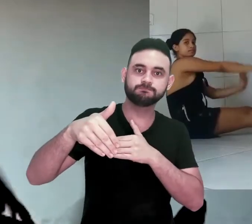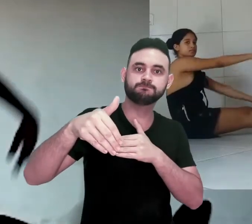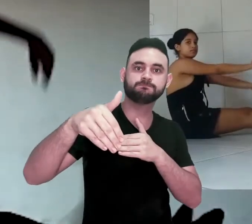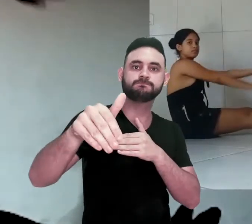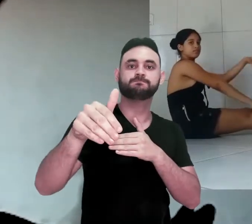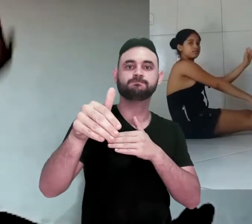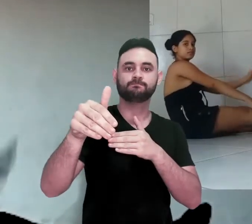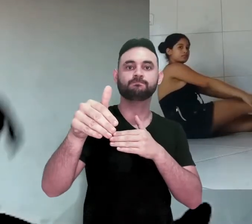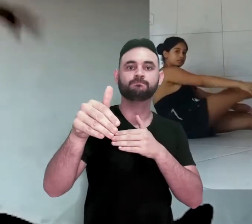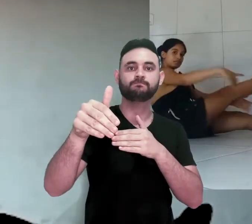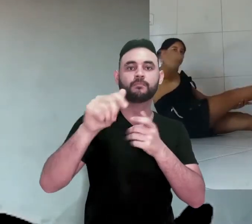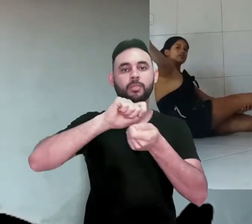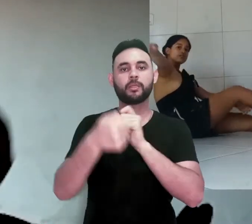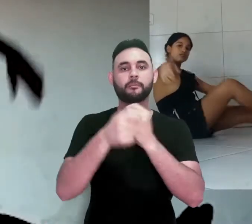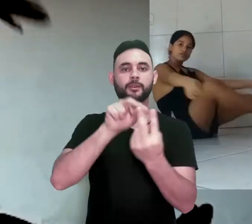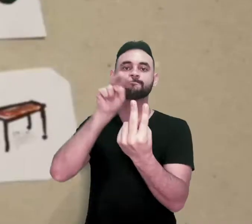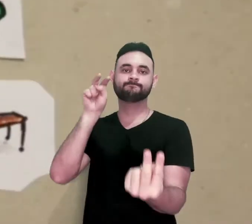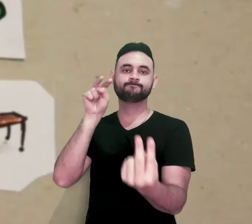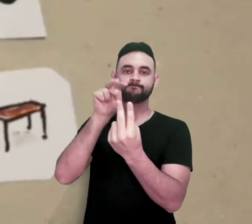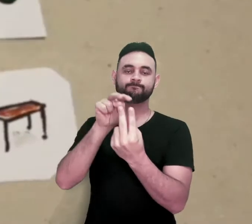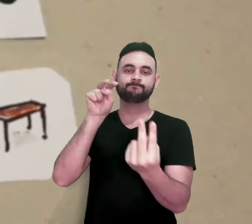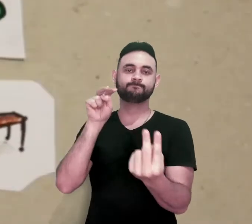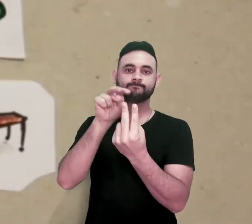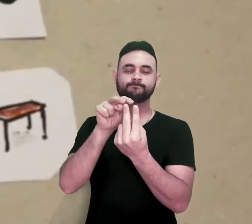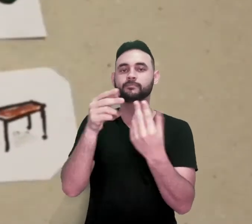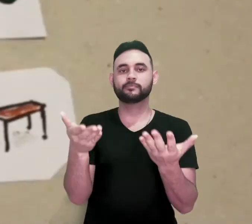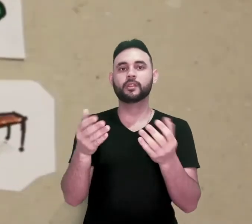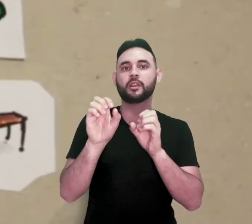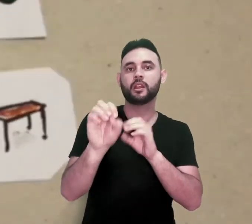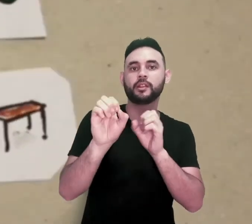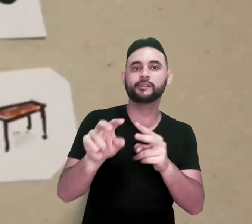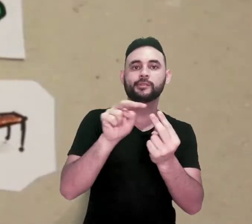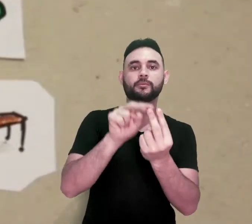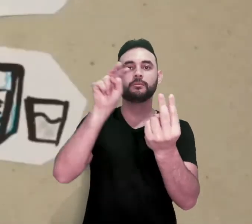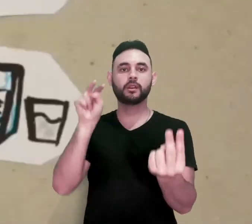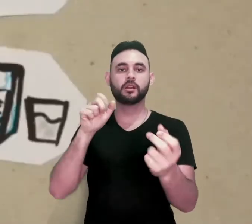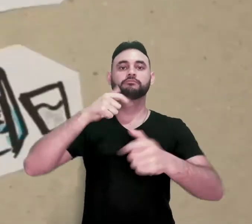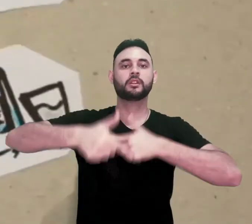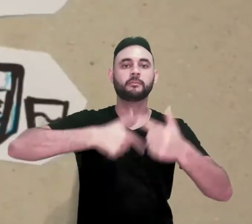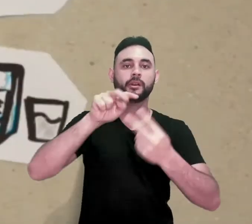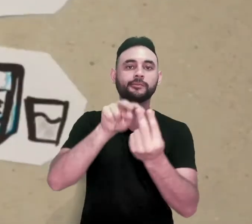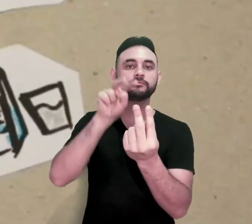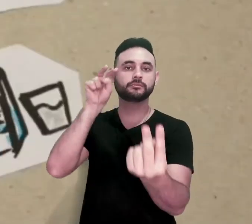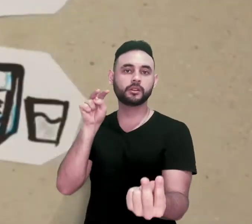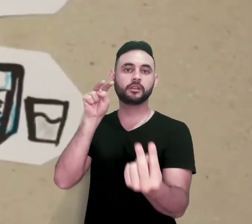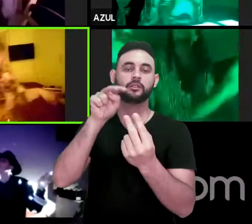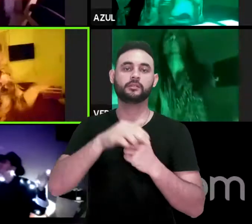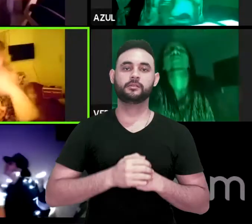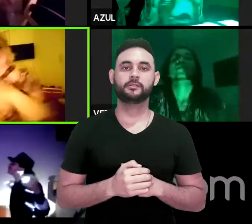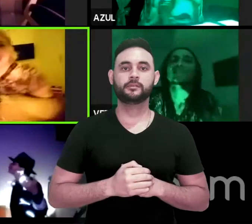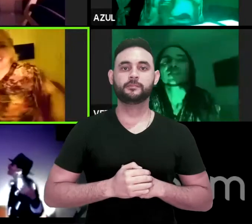dentro da atuação remota, dentro da atuação de ensino à distância, dentro de uma atuação